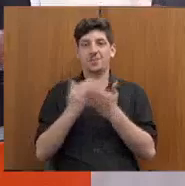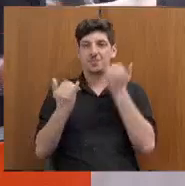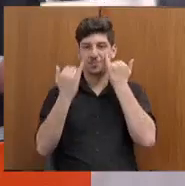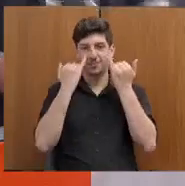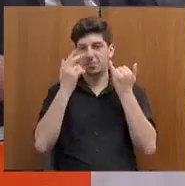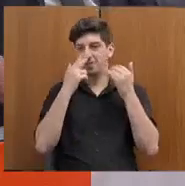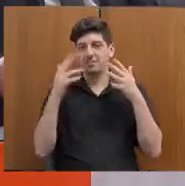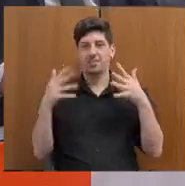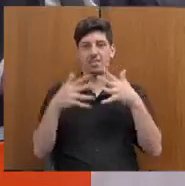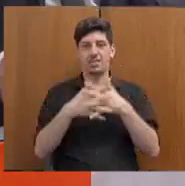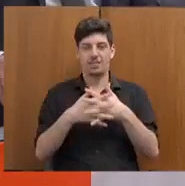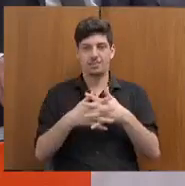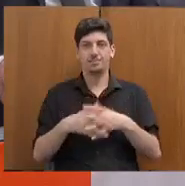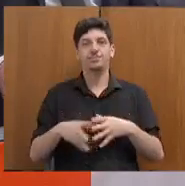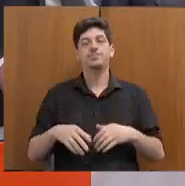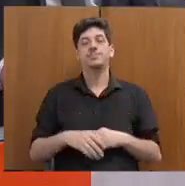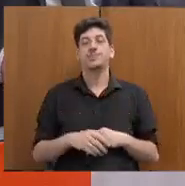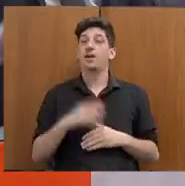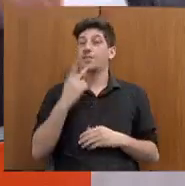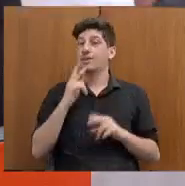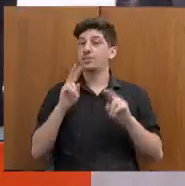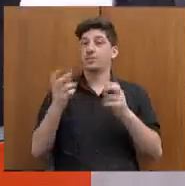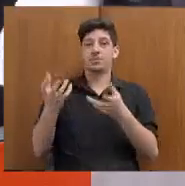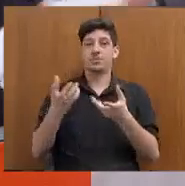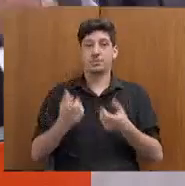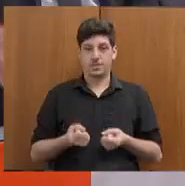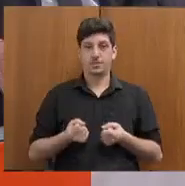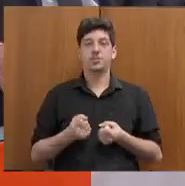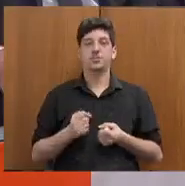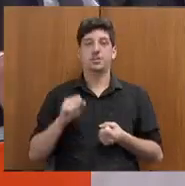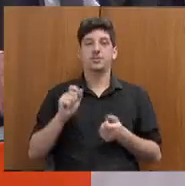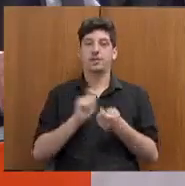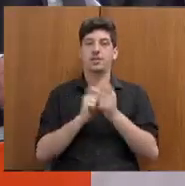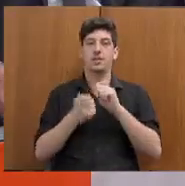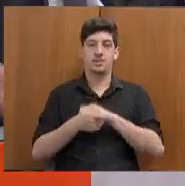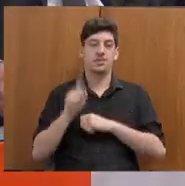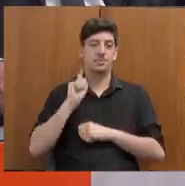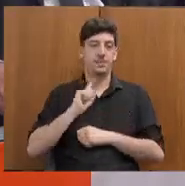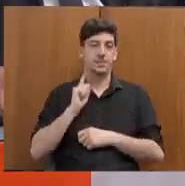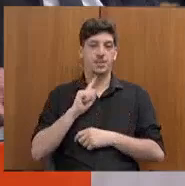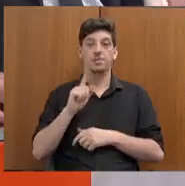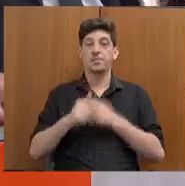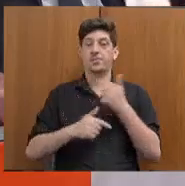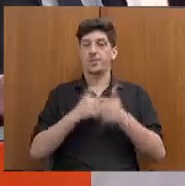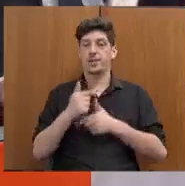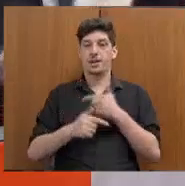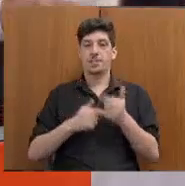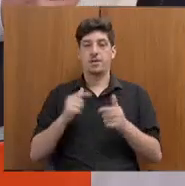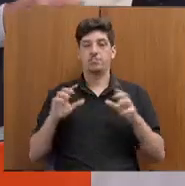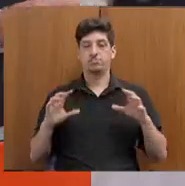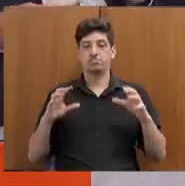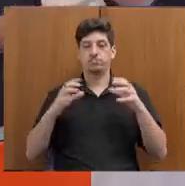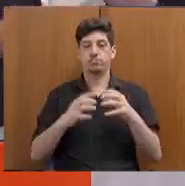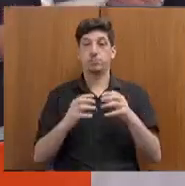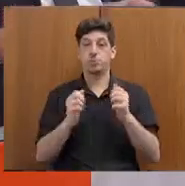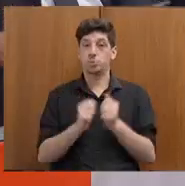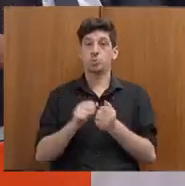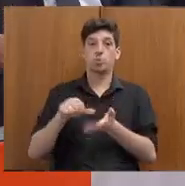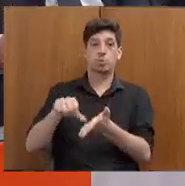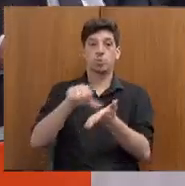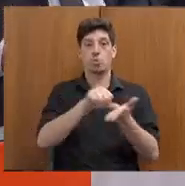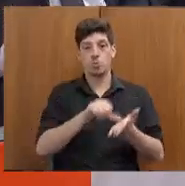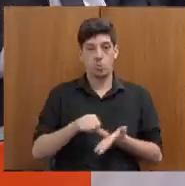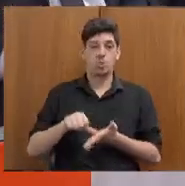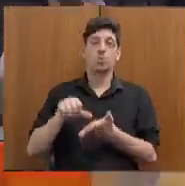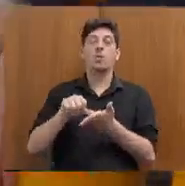eu falo do fluxo de atendimento adaptado a Minas Gerais, é um trabalho conjunto com os órgãos federais no